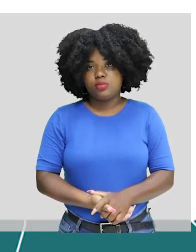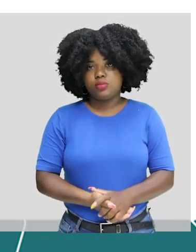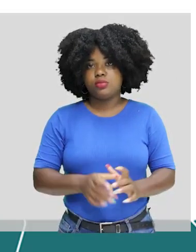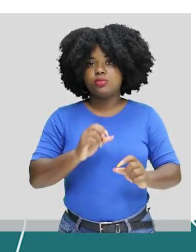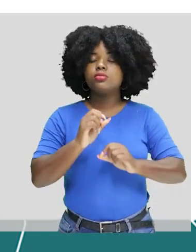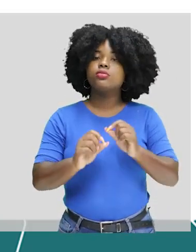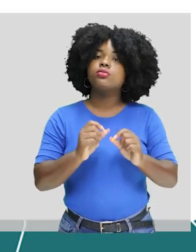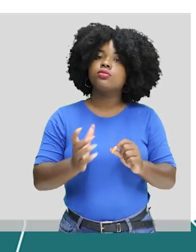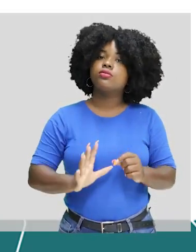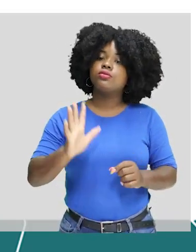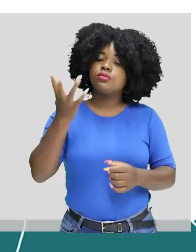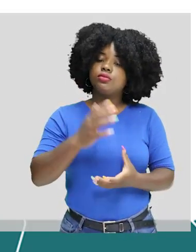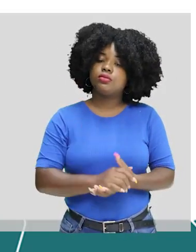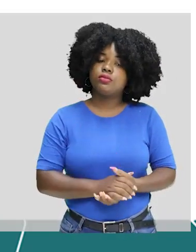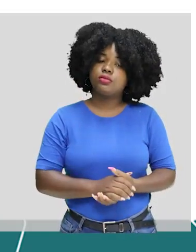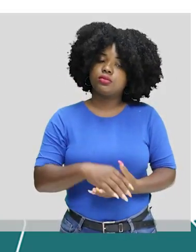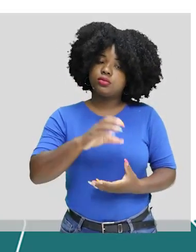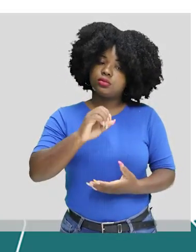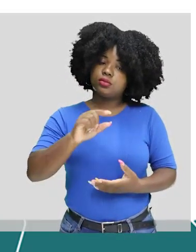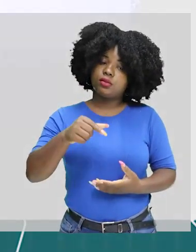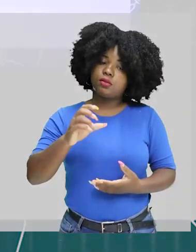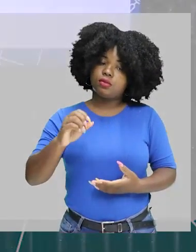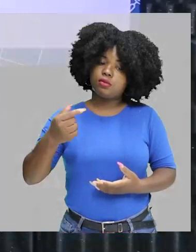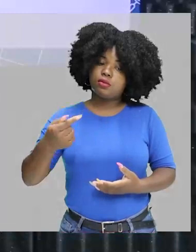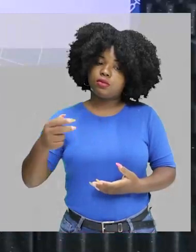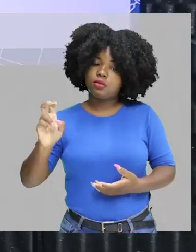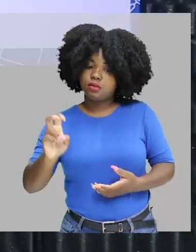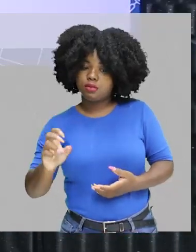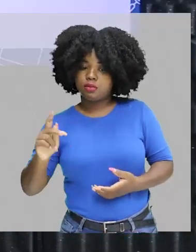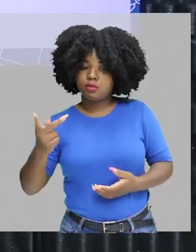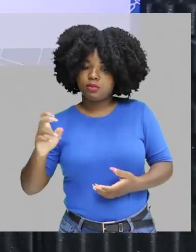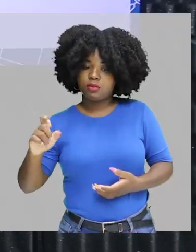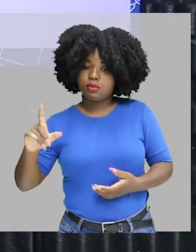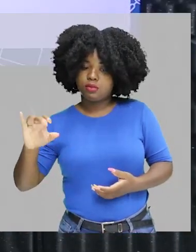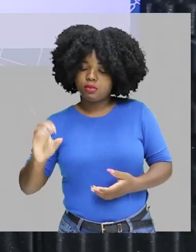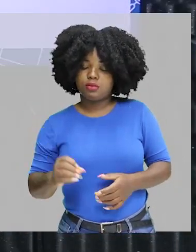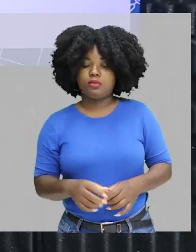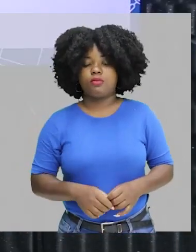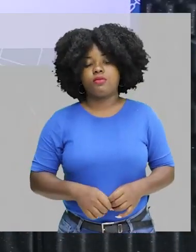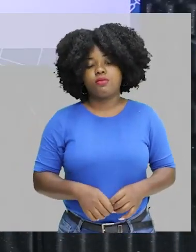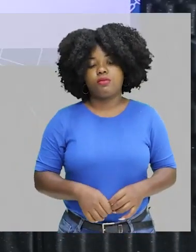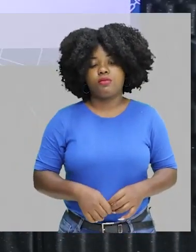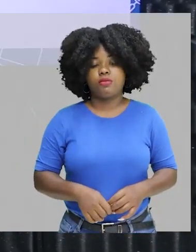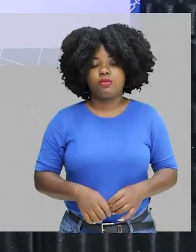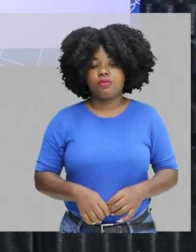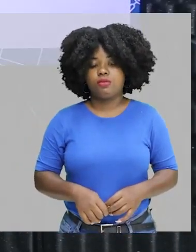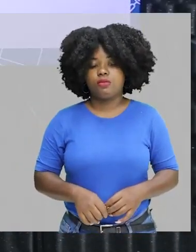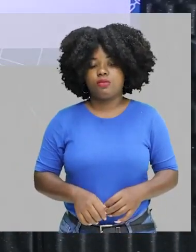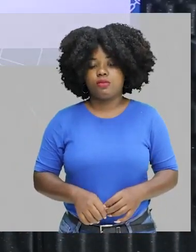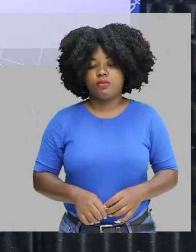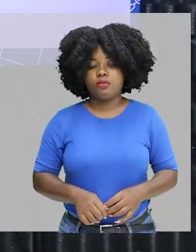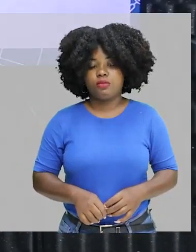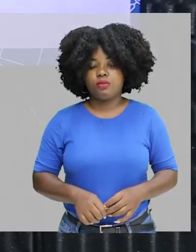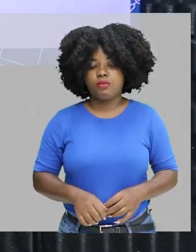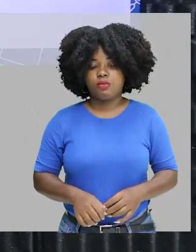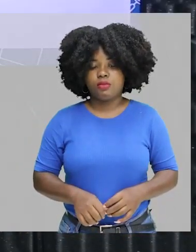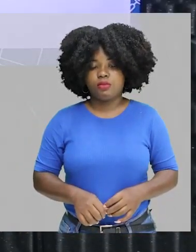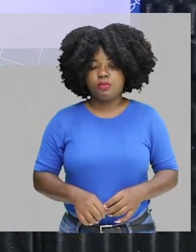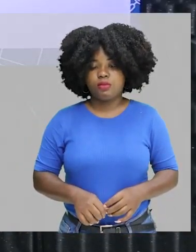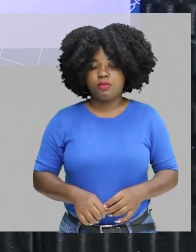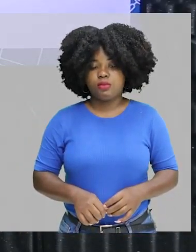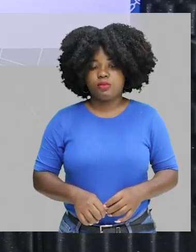originou 0,075 de hélio, segundo a proporção, beleza?